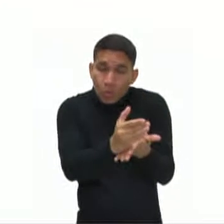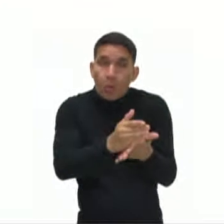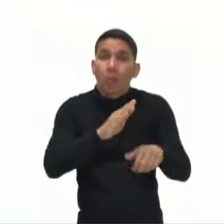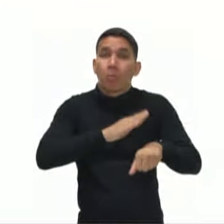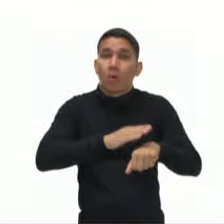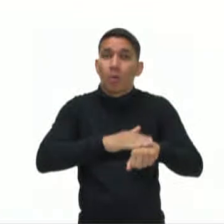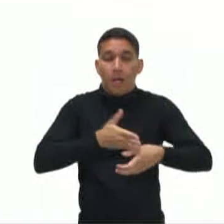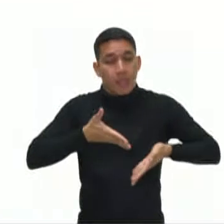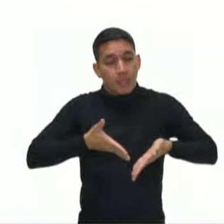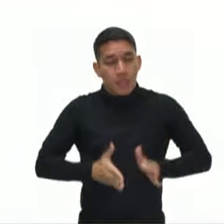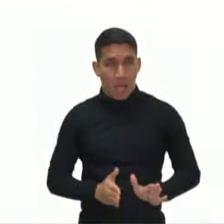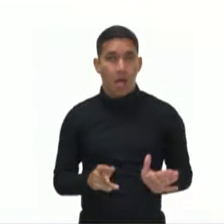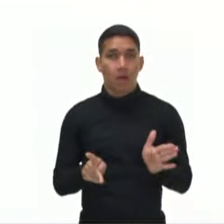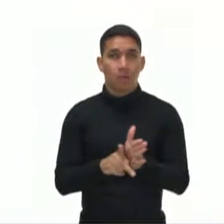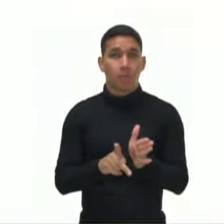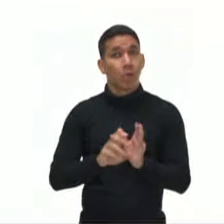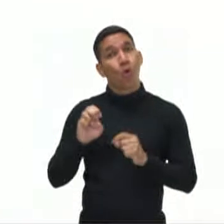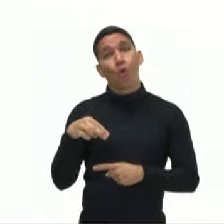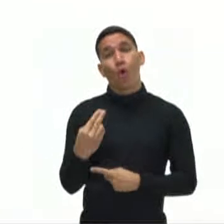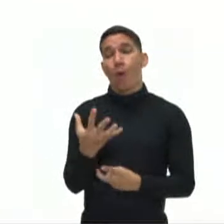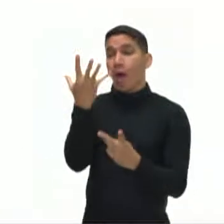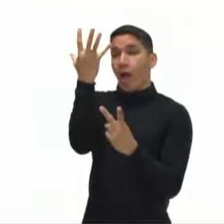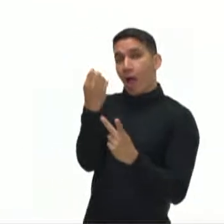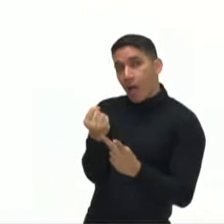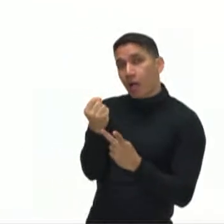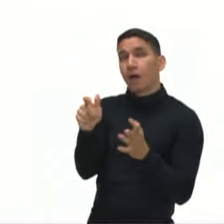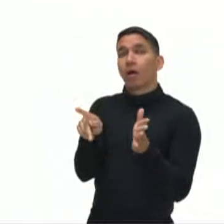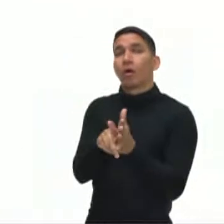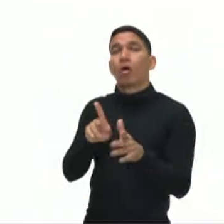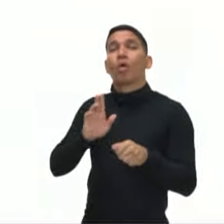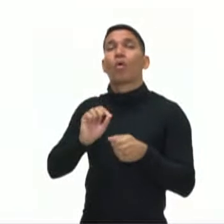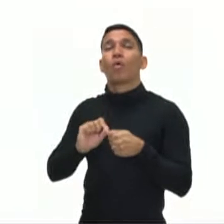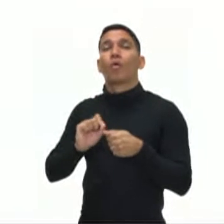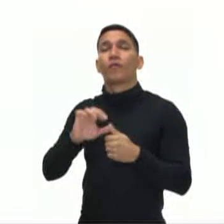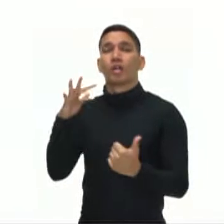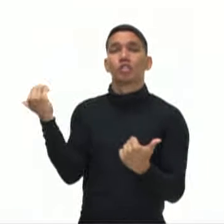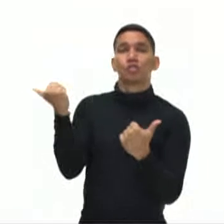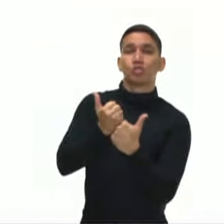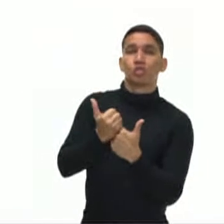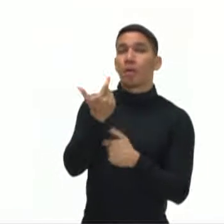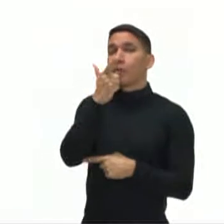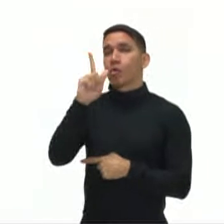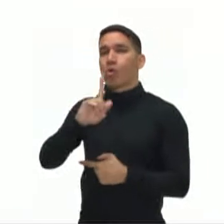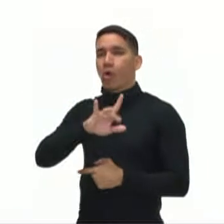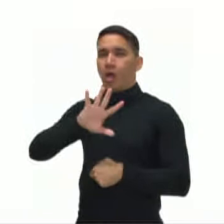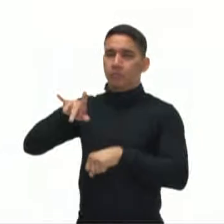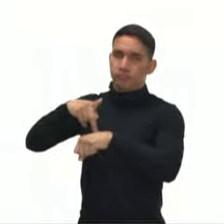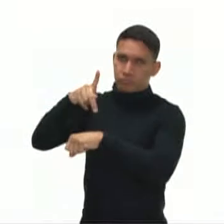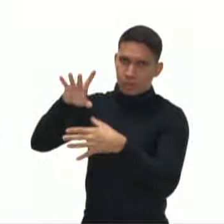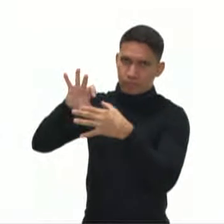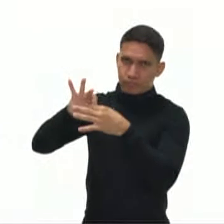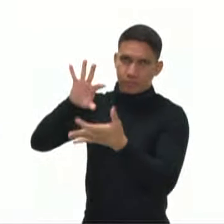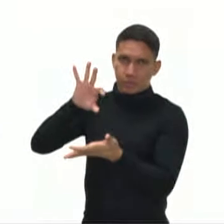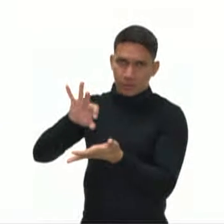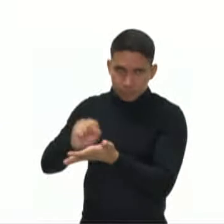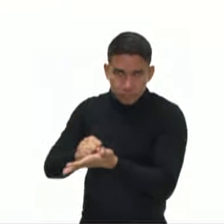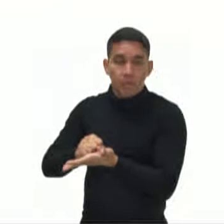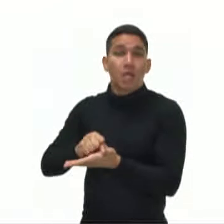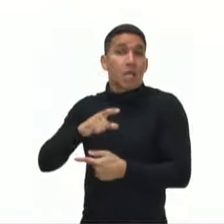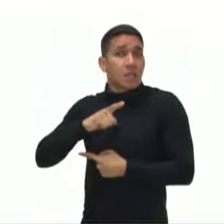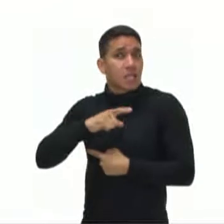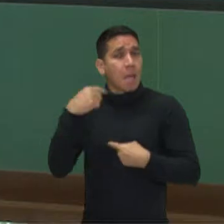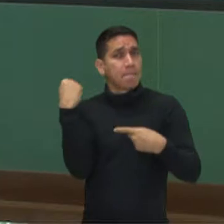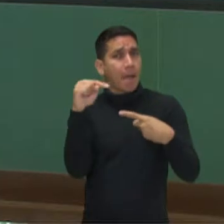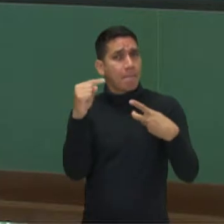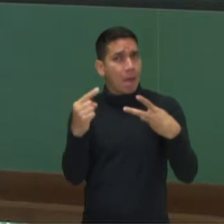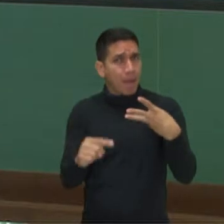resulta do nascimento, ou adquirida, quando vem, né? Da substituição de uma nacionalidade. Existem alguns critérios que